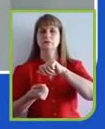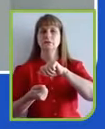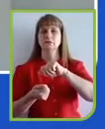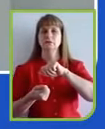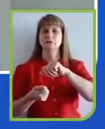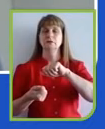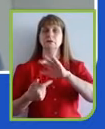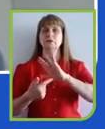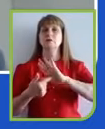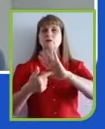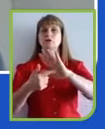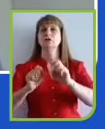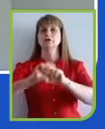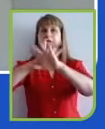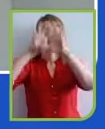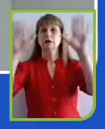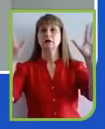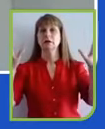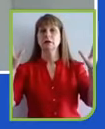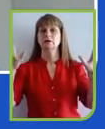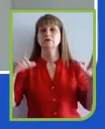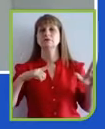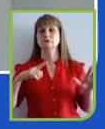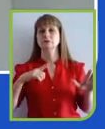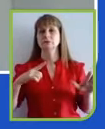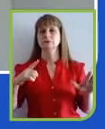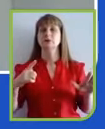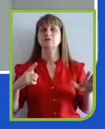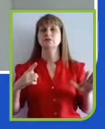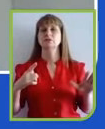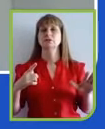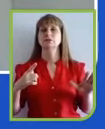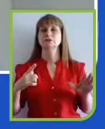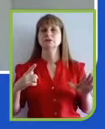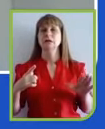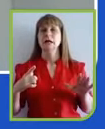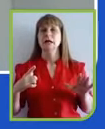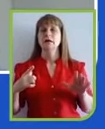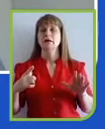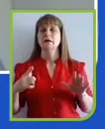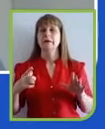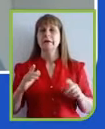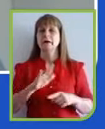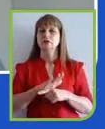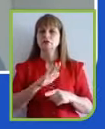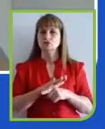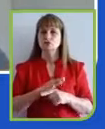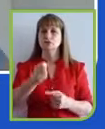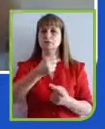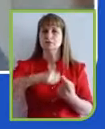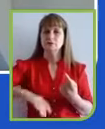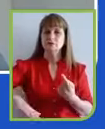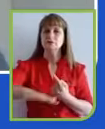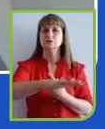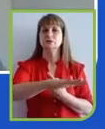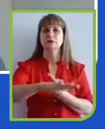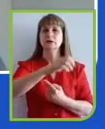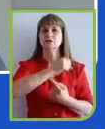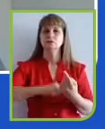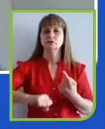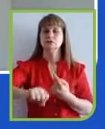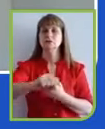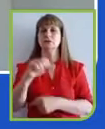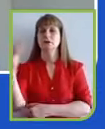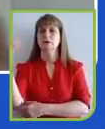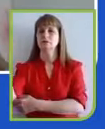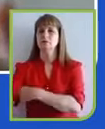temos gaps sociais, temos gaps ambientais, seja aqui no Brasil, seja no mundo, em qualquer lugar,